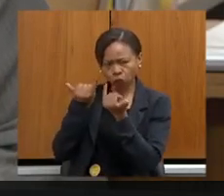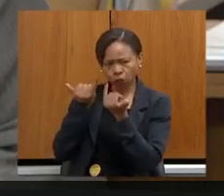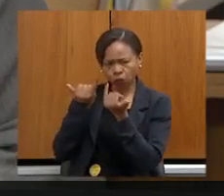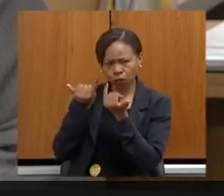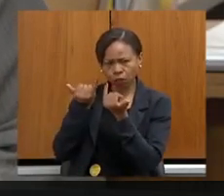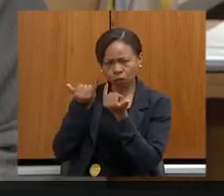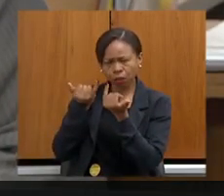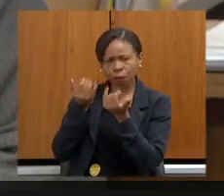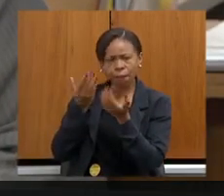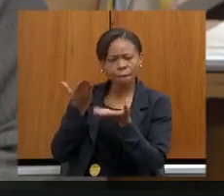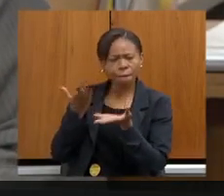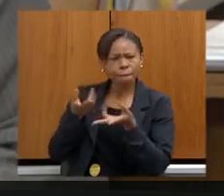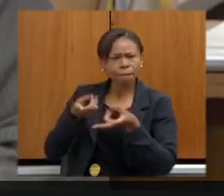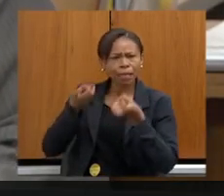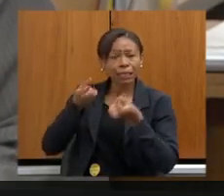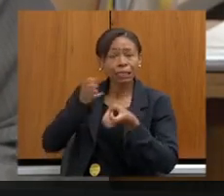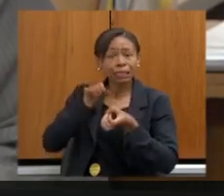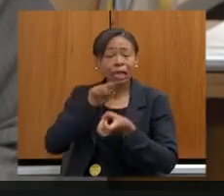autorizada ou não.